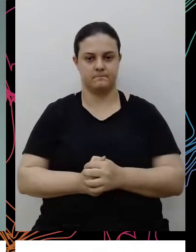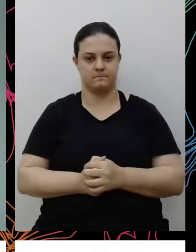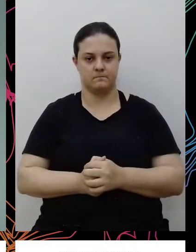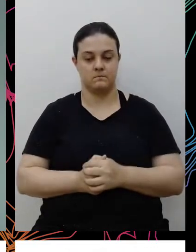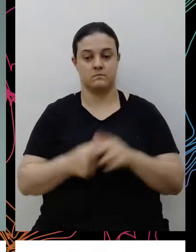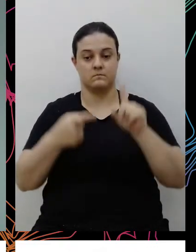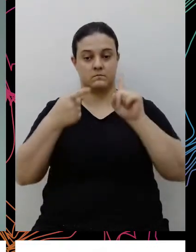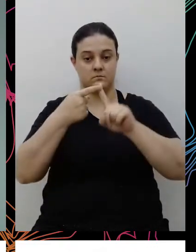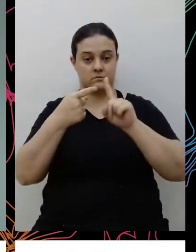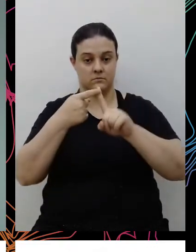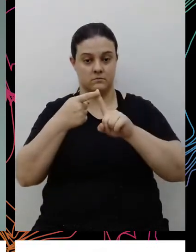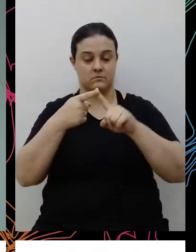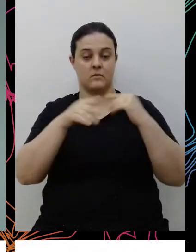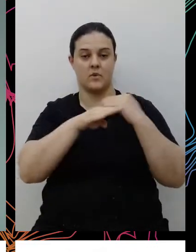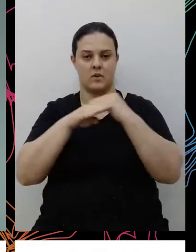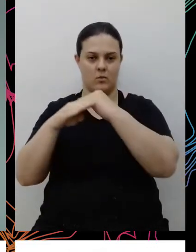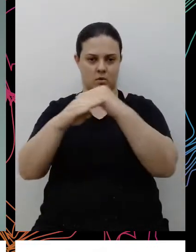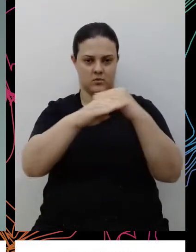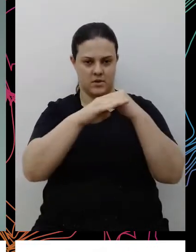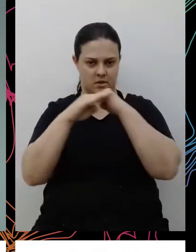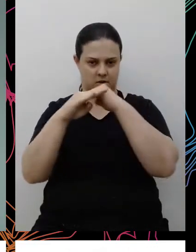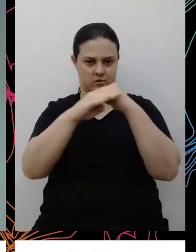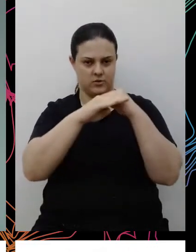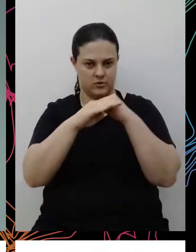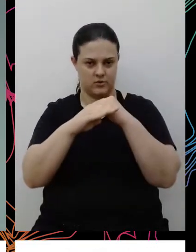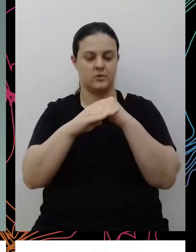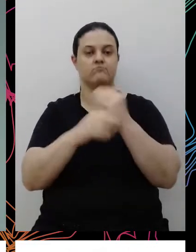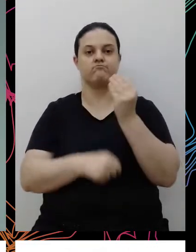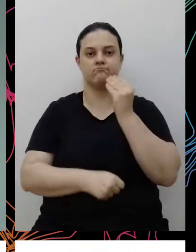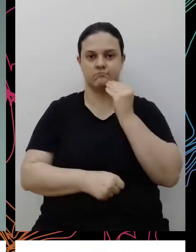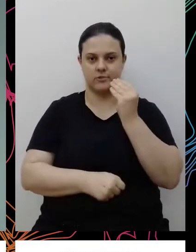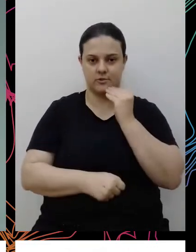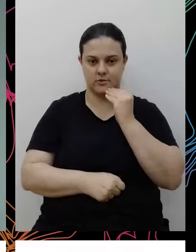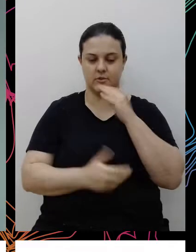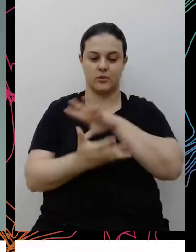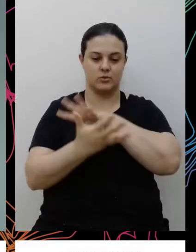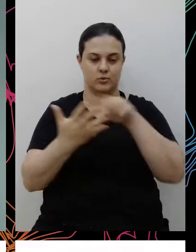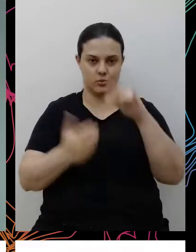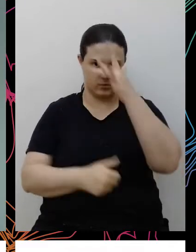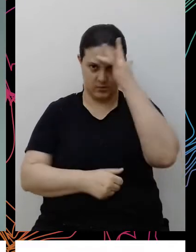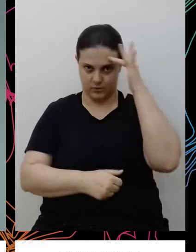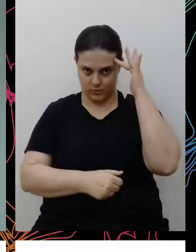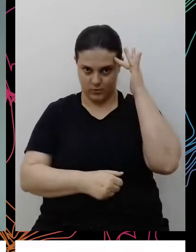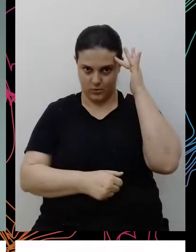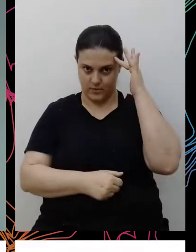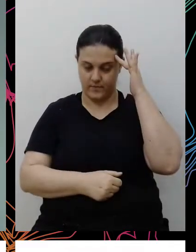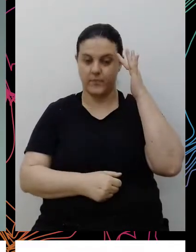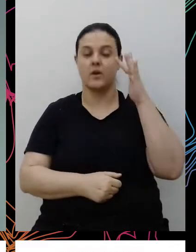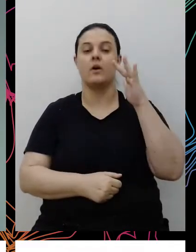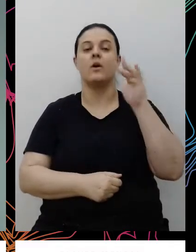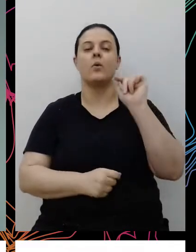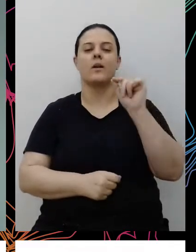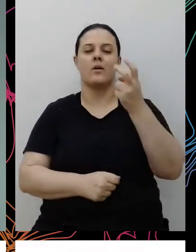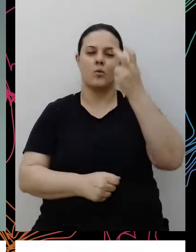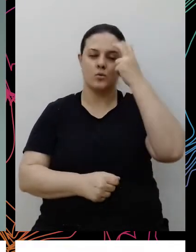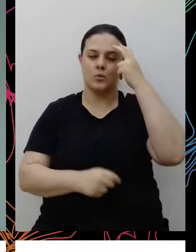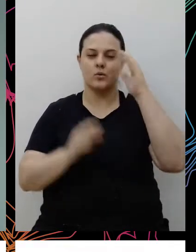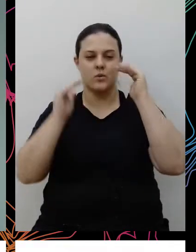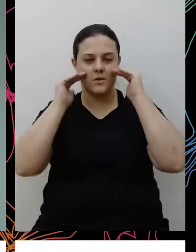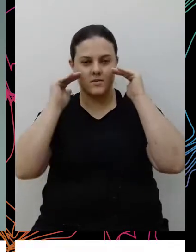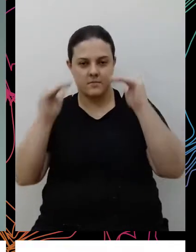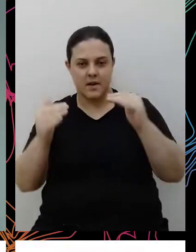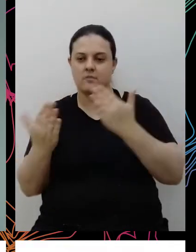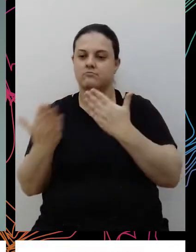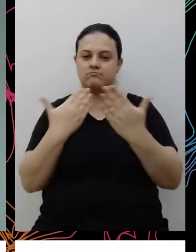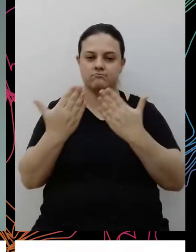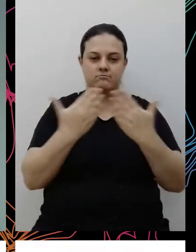Primeiro, a equidade, a equidade de oportunidades para todas as pessoas, a cultura do respeito, o diálogo com todos